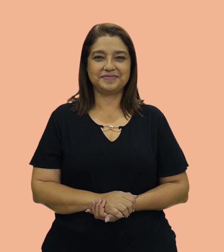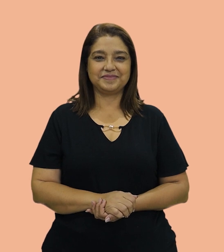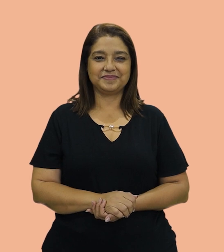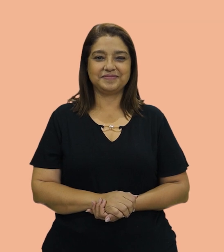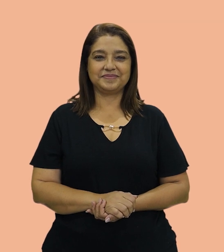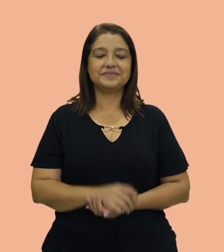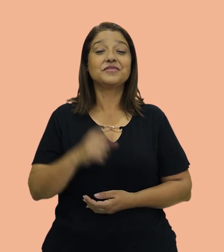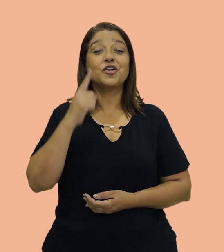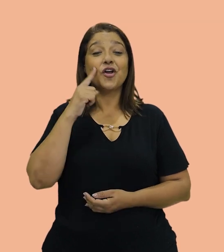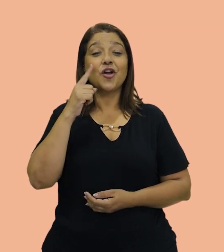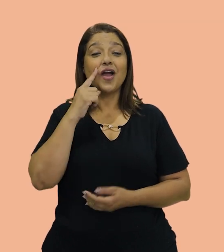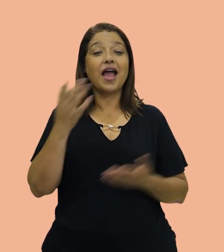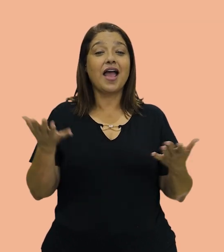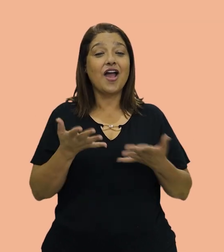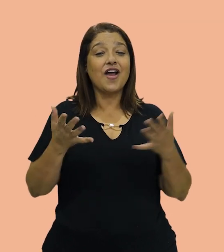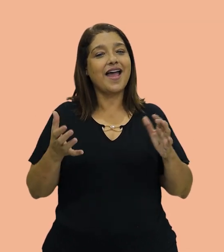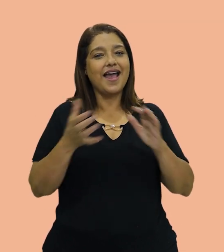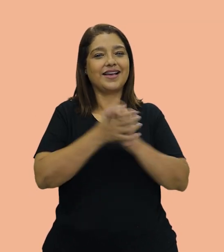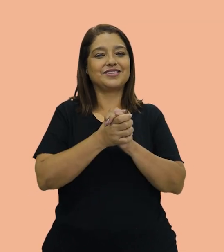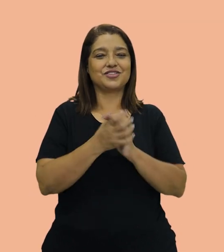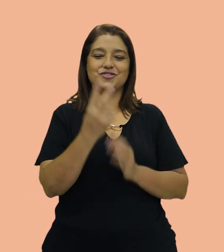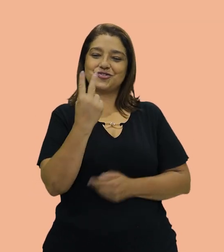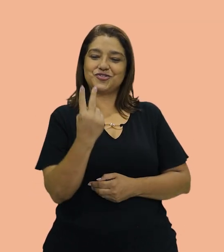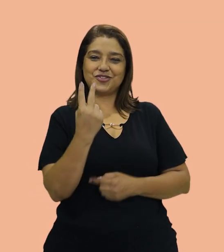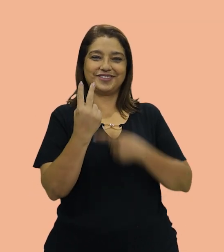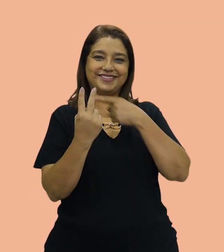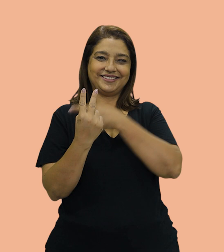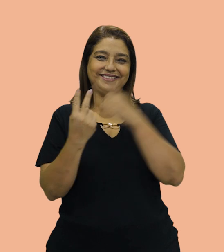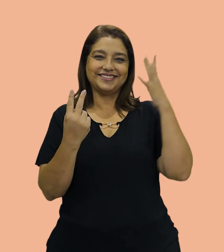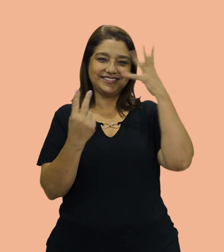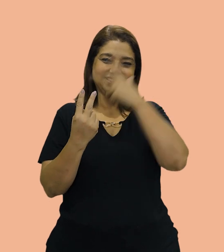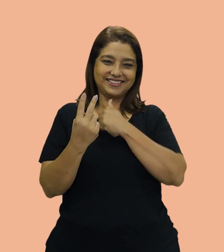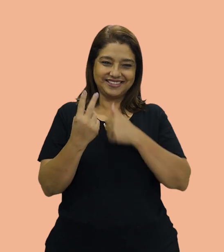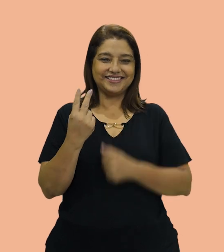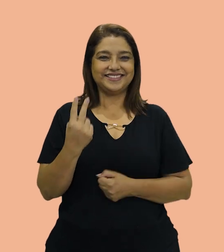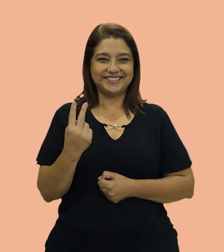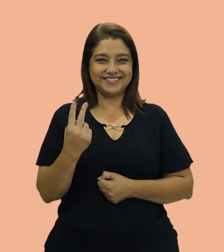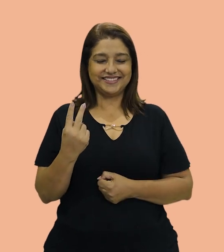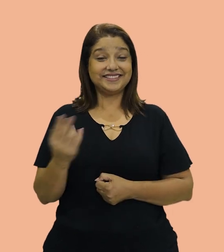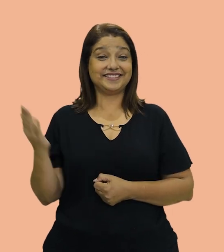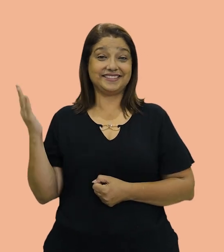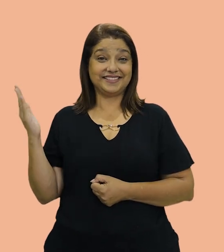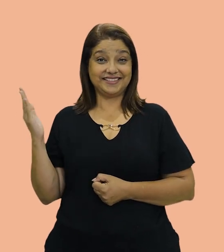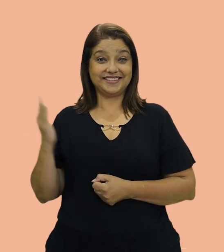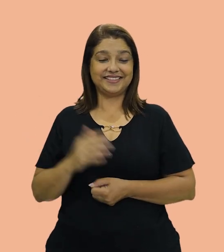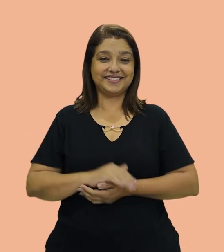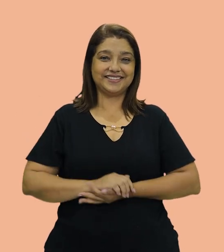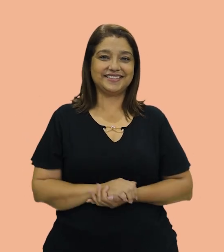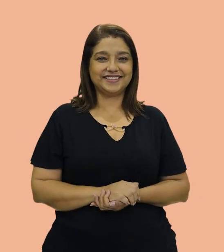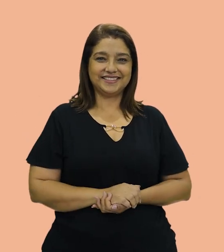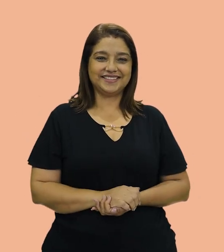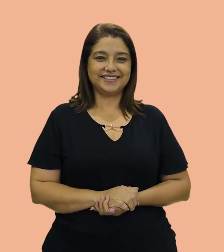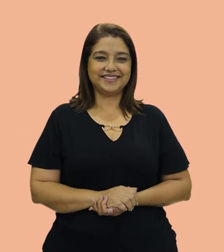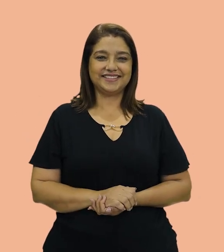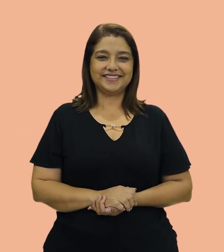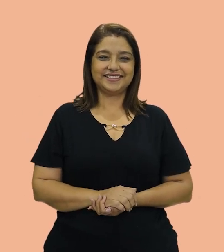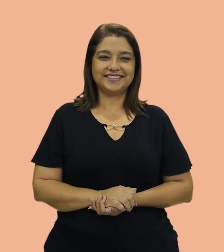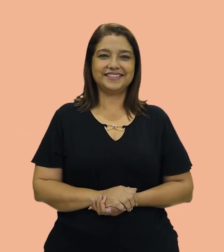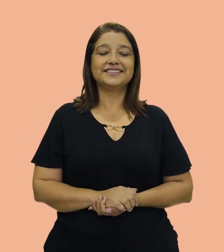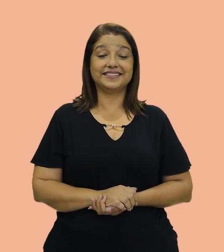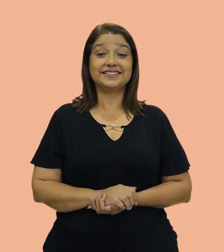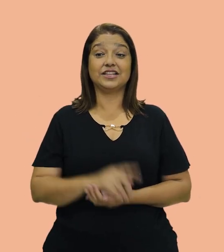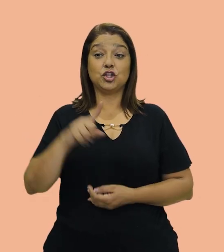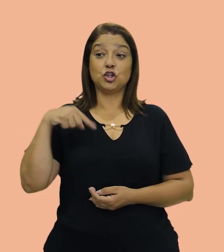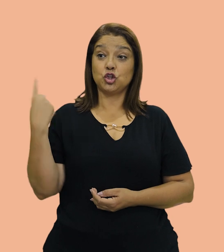Olha, o casalzinho mais lindo. Grandparents. Grandparents. Então, são os